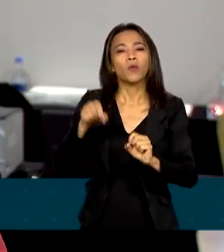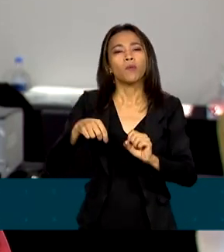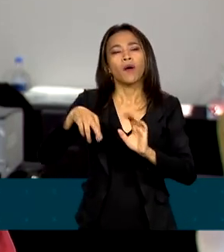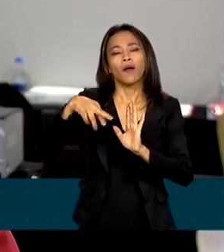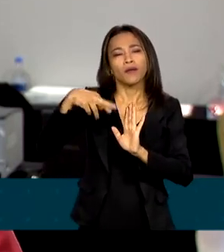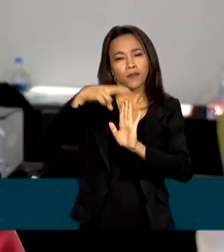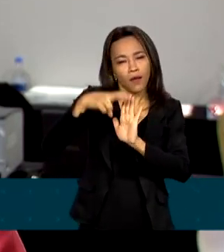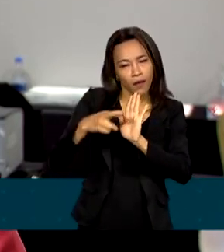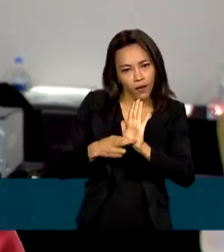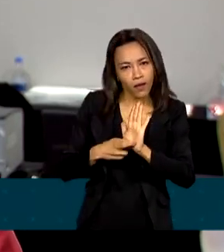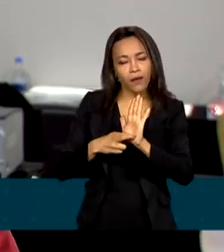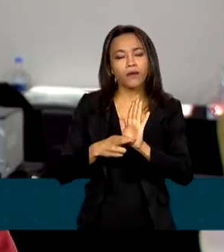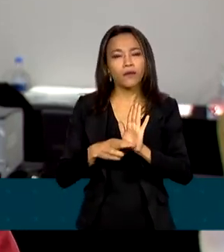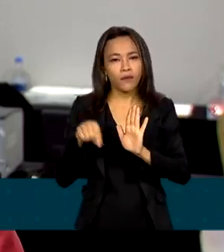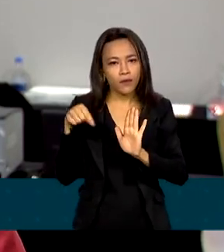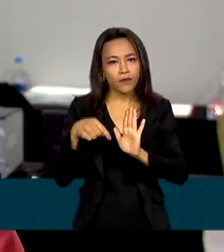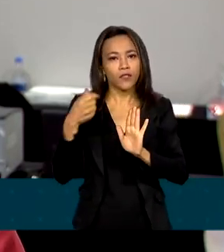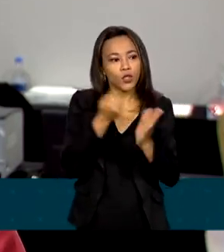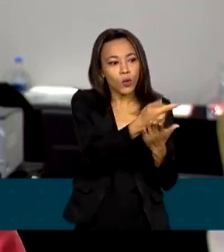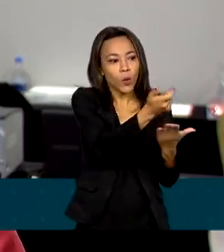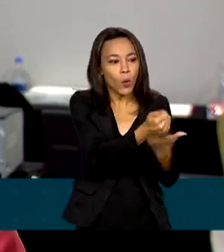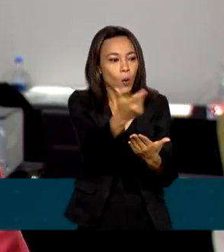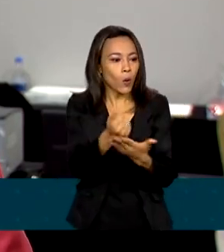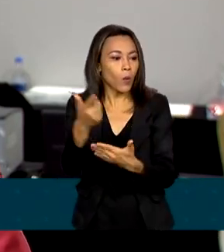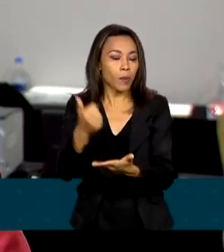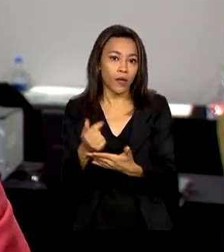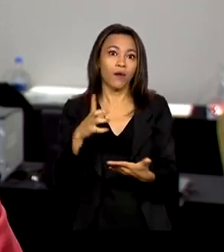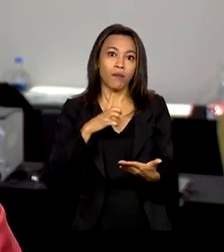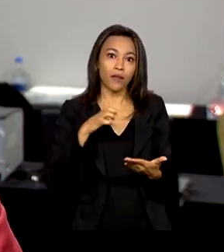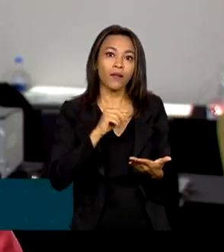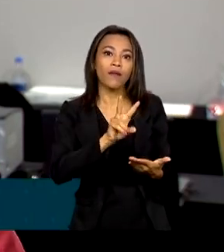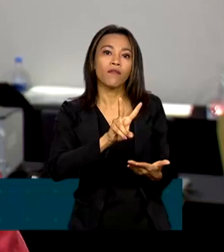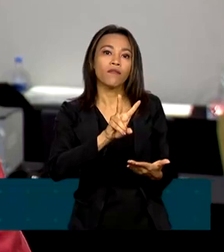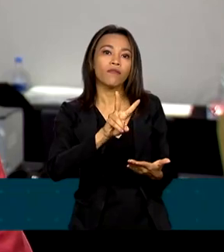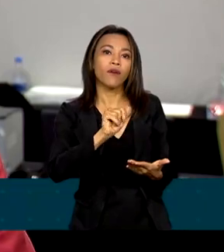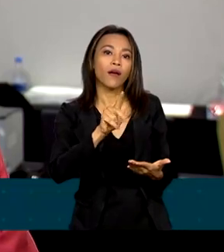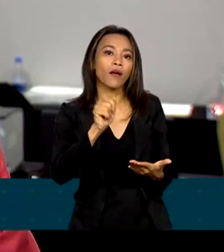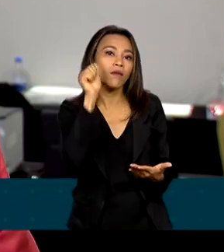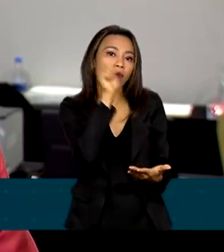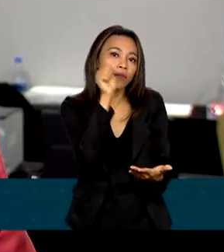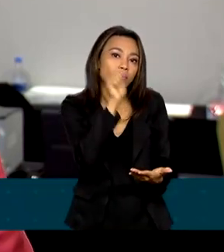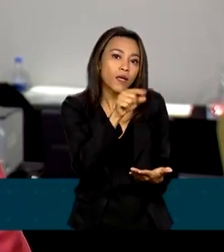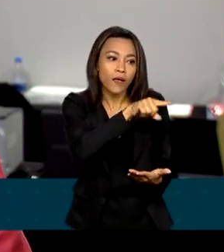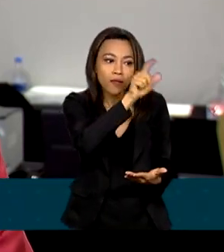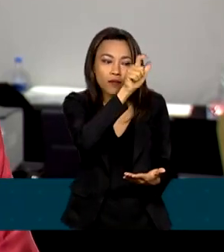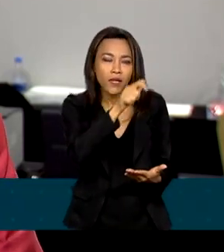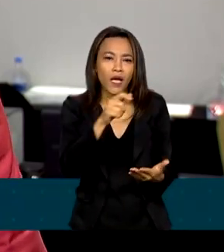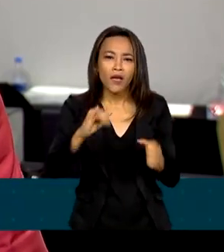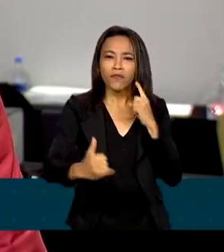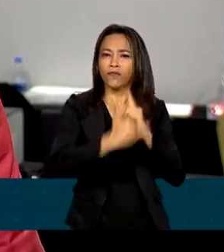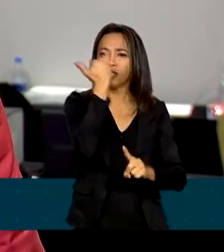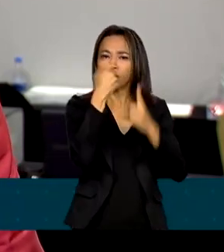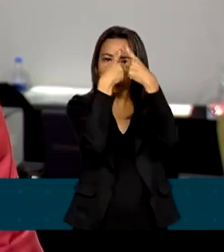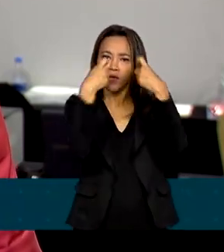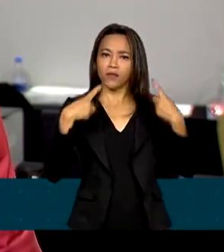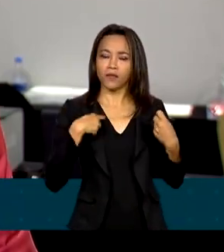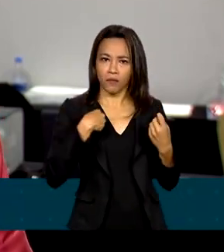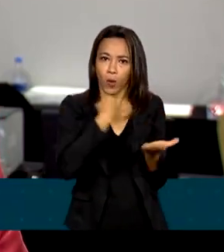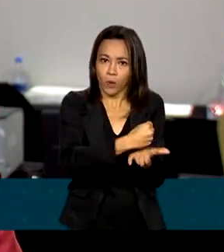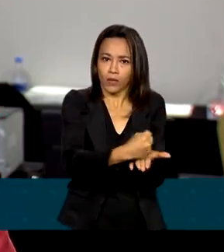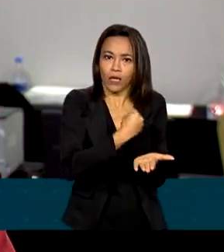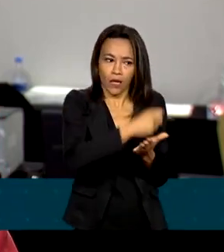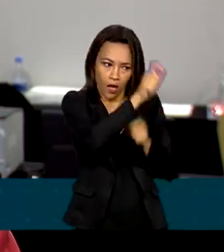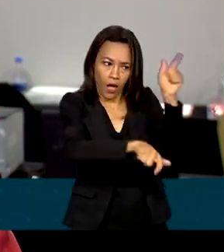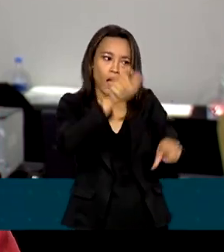de compras para reservas de vagas para mulheres vítimas de violência nas contratações públicas. Oito por cento tem que ser